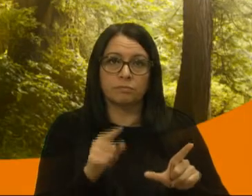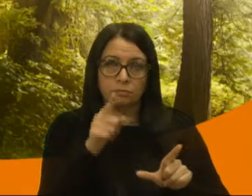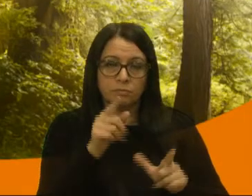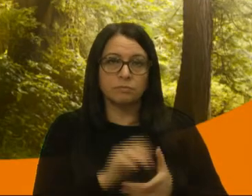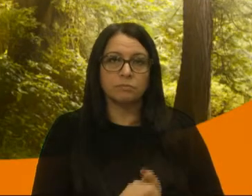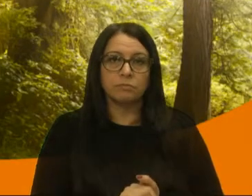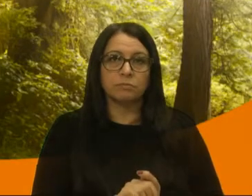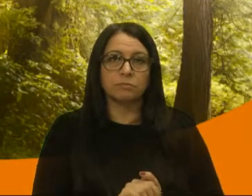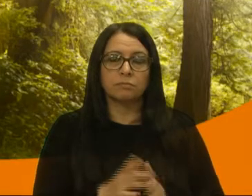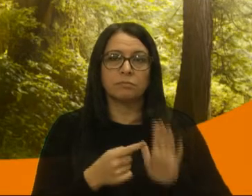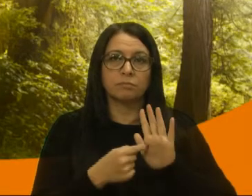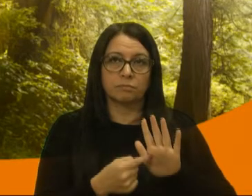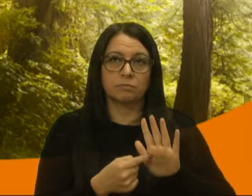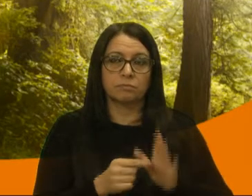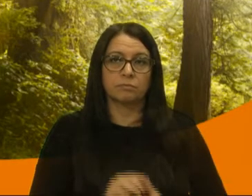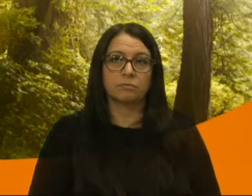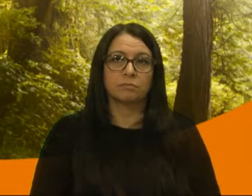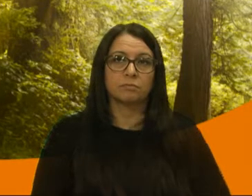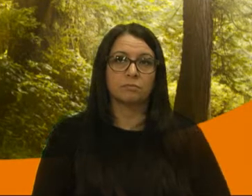mostrar a apresentação.